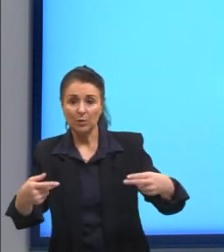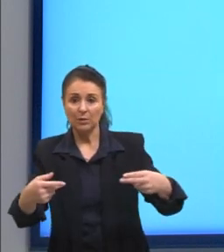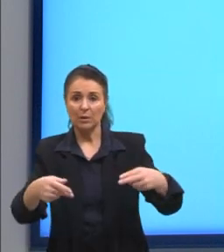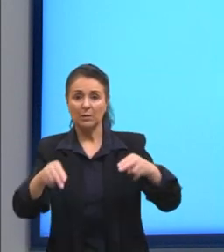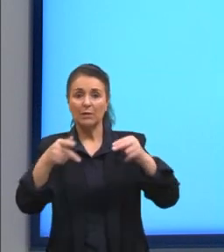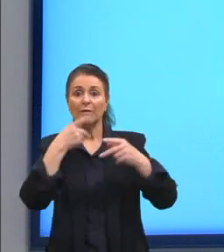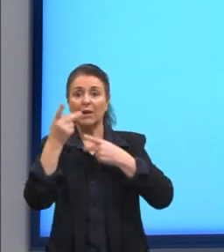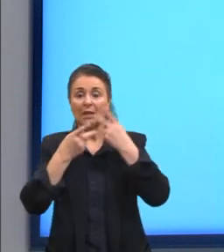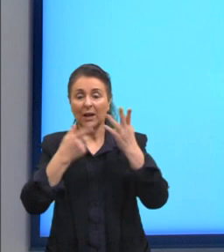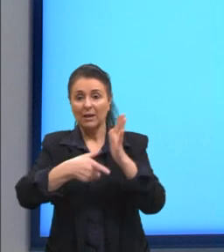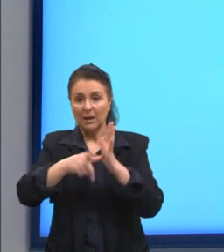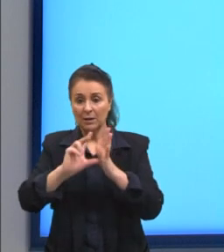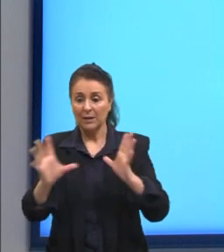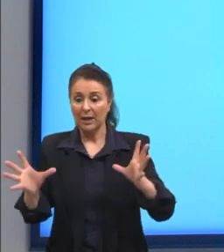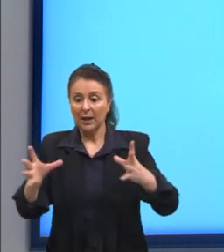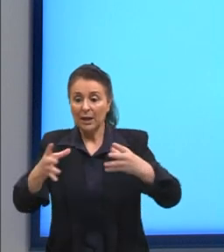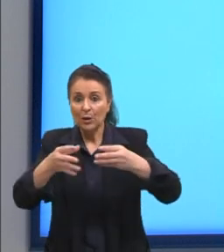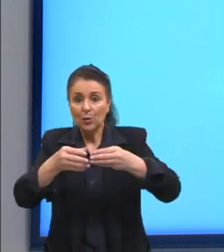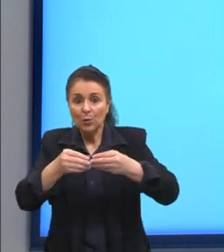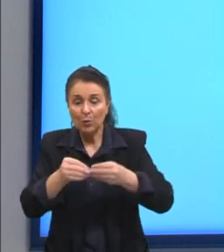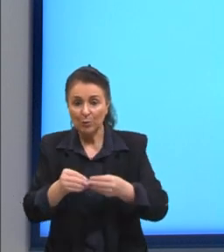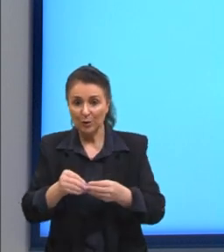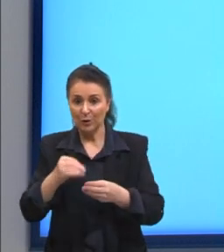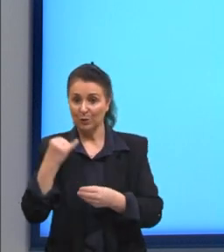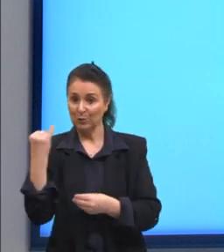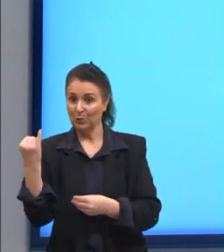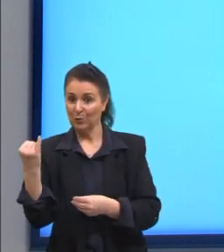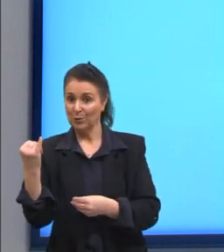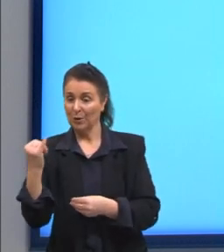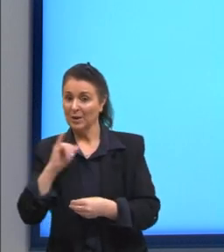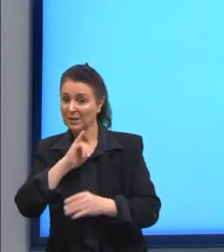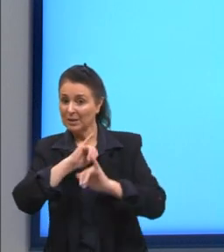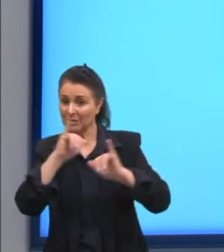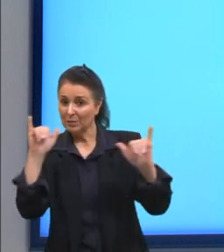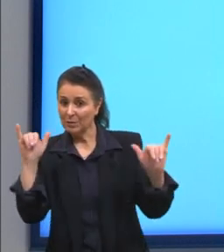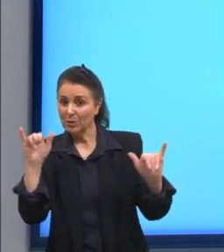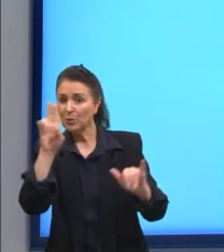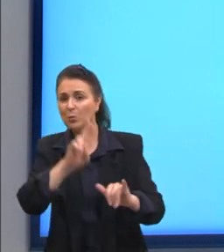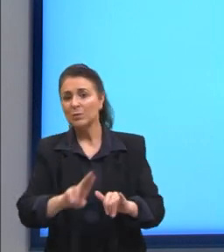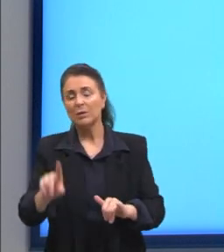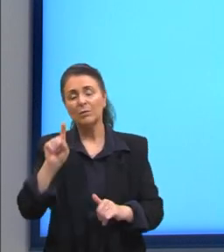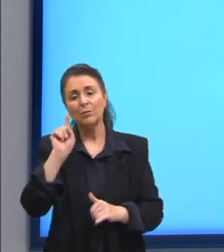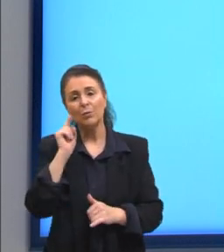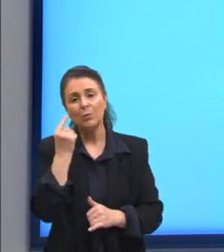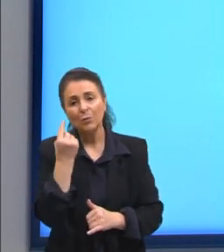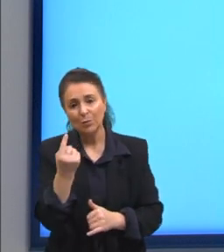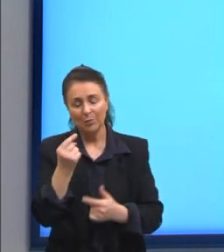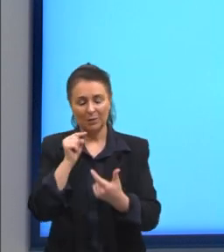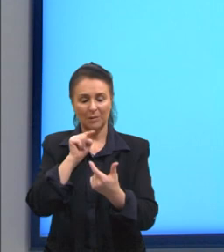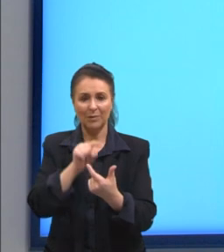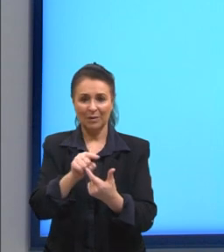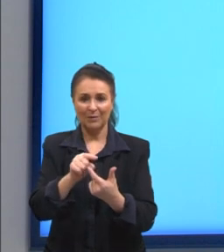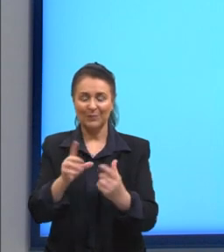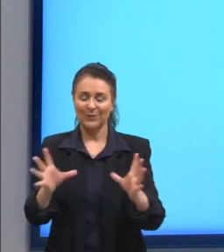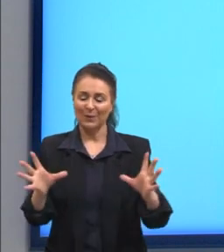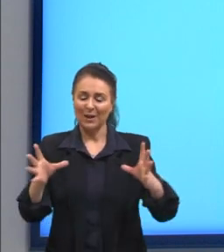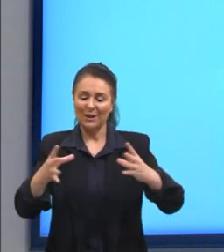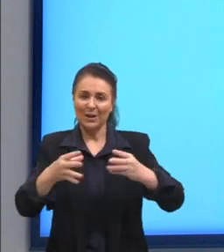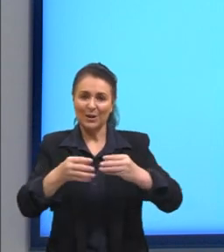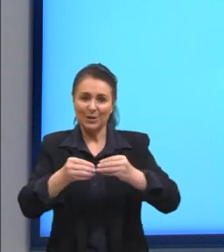resumindo essas informações em uma palavra só. Então, é um aposto resumitivo.